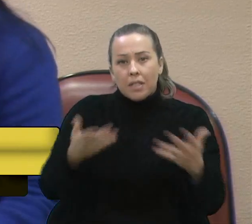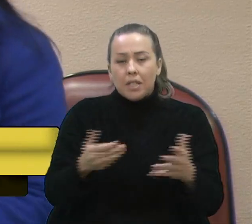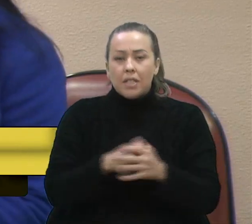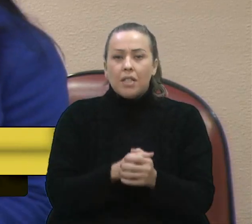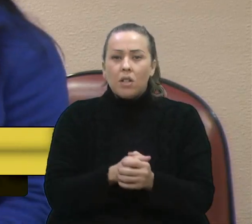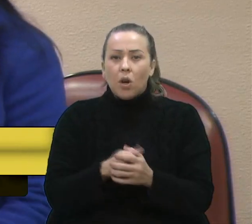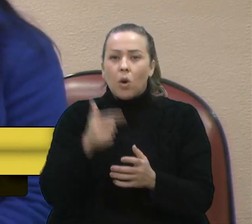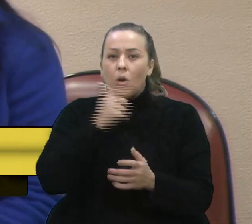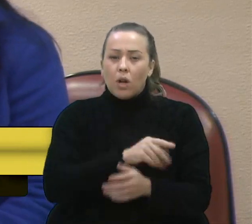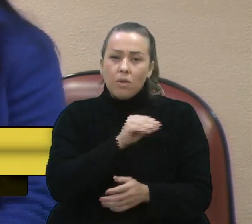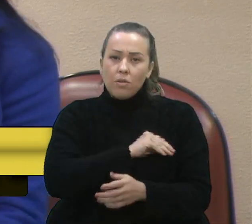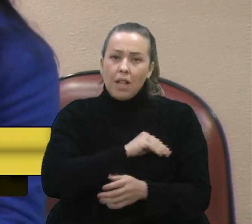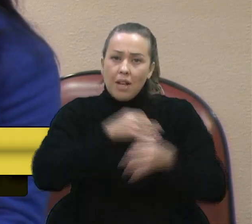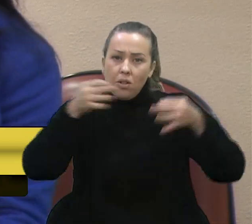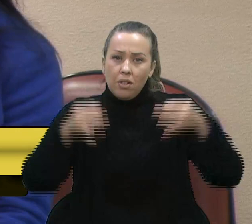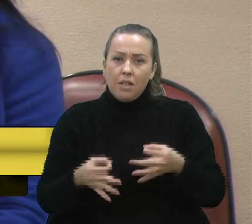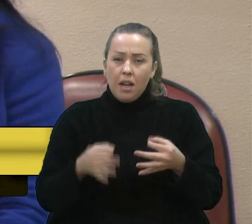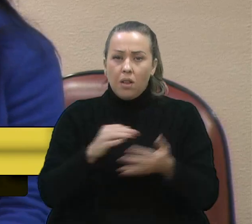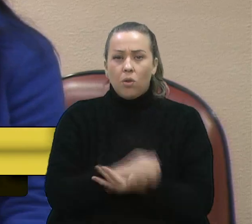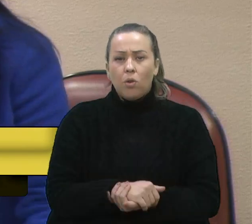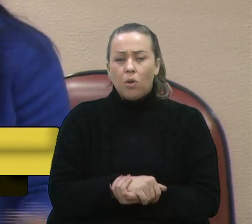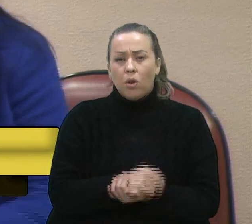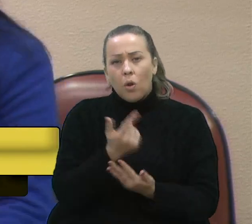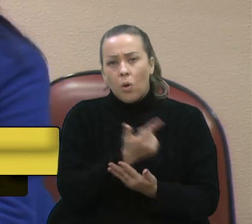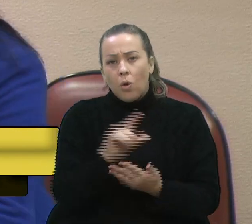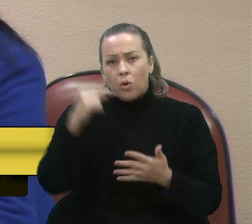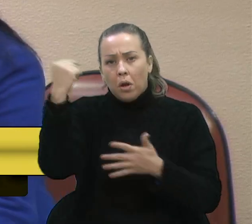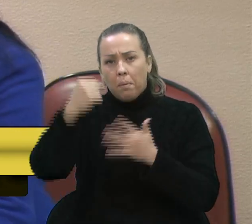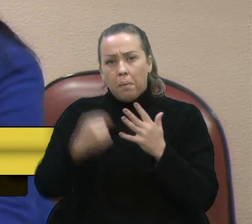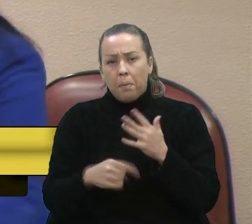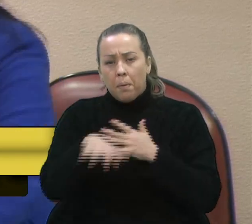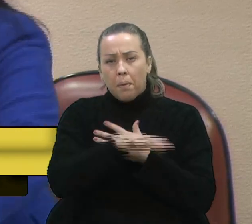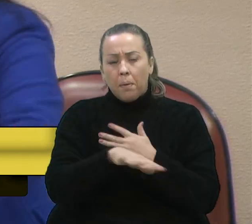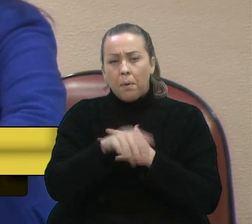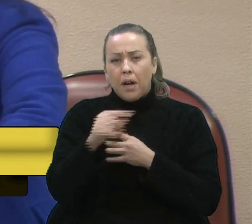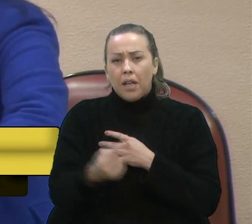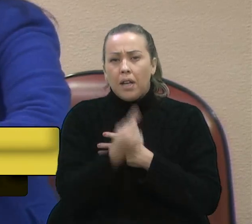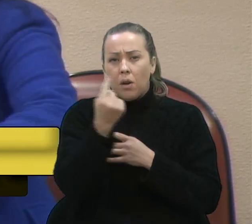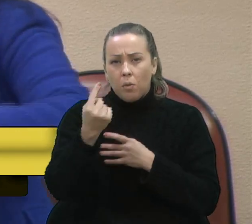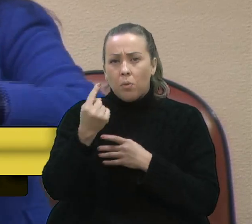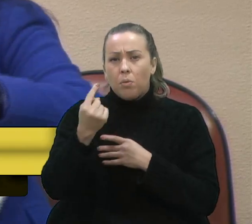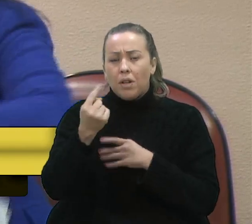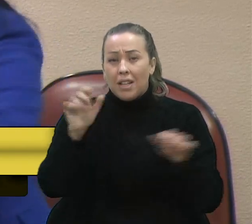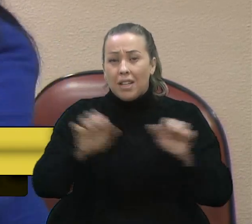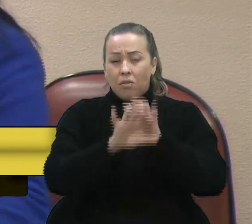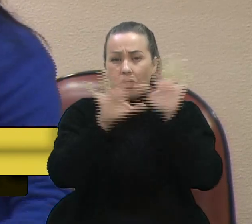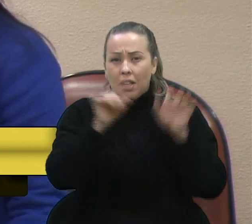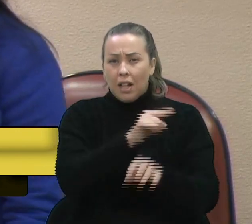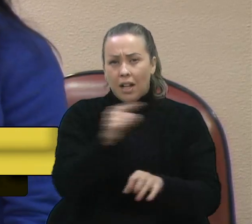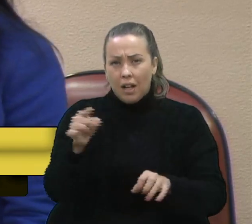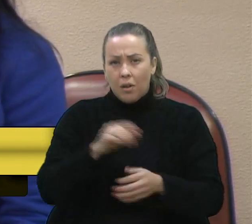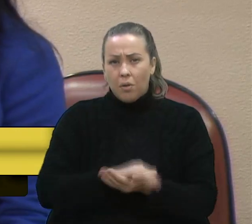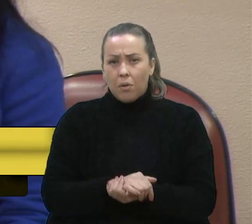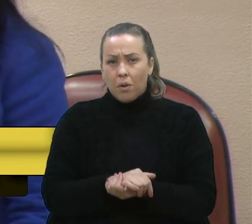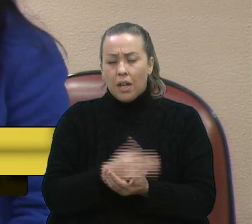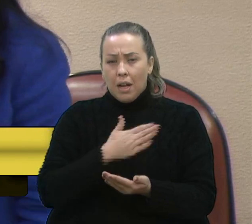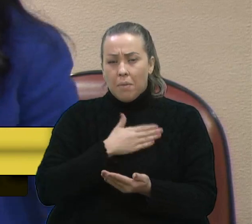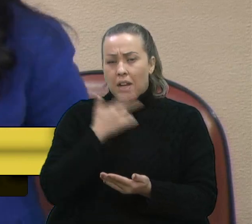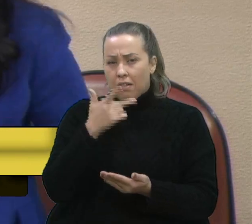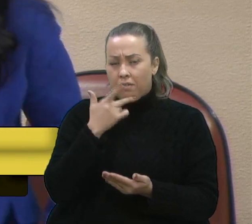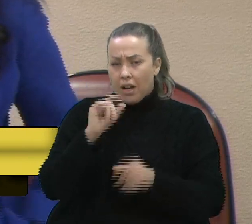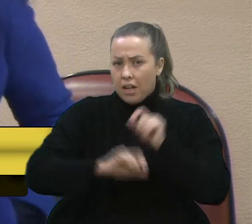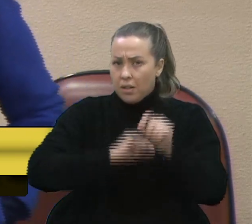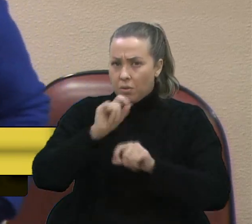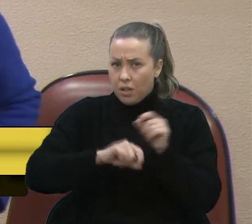colocar os salários em dia. Há outros vários questionamentos que eu faço, e um deles, eu quero que fique claro, a minha ressalva também,